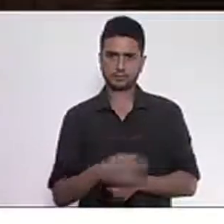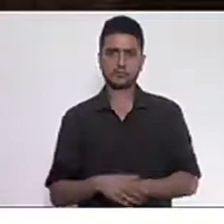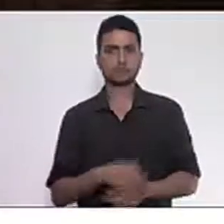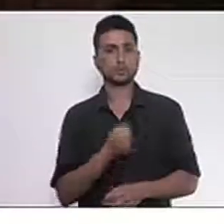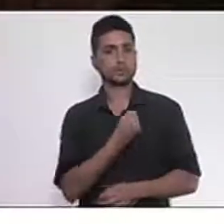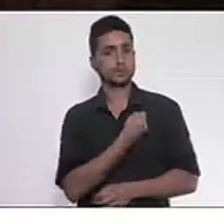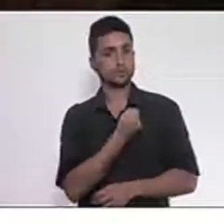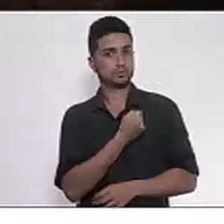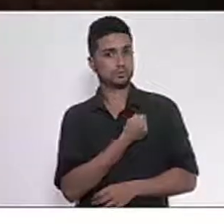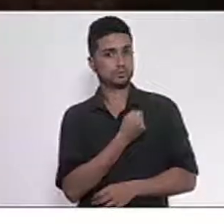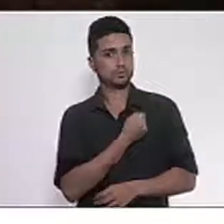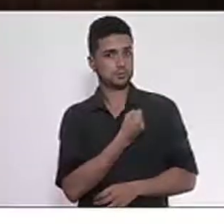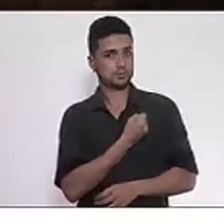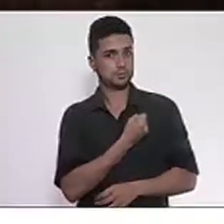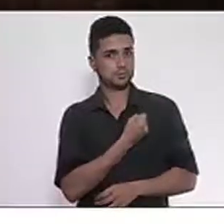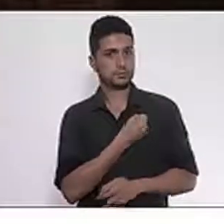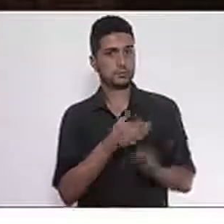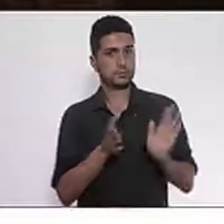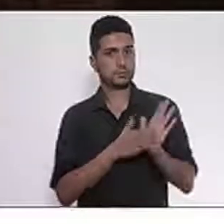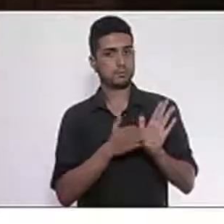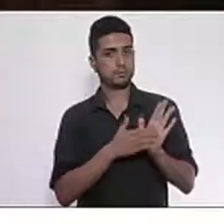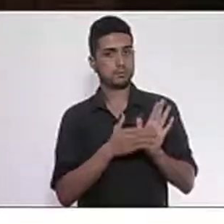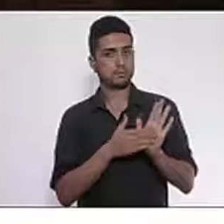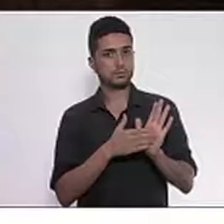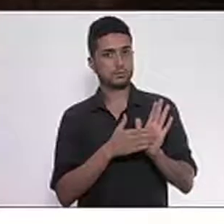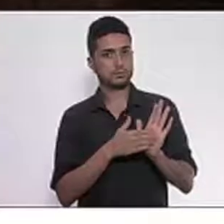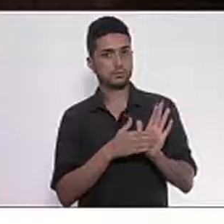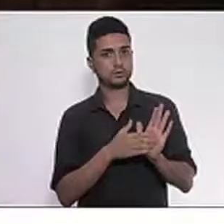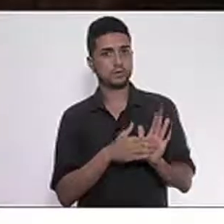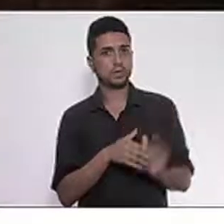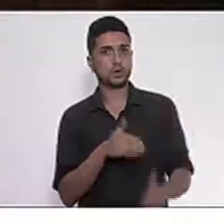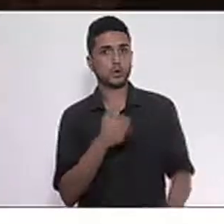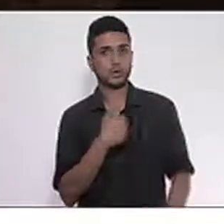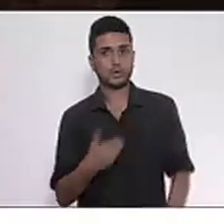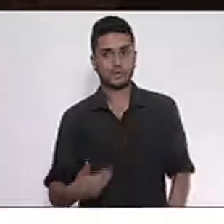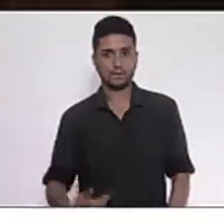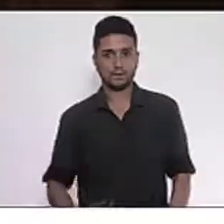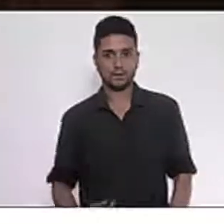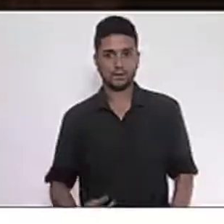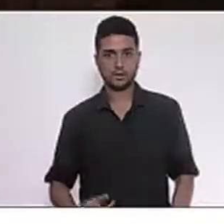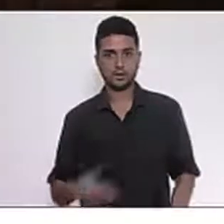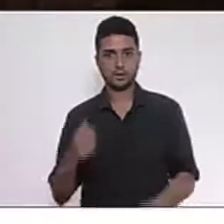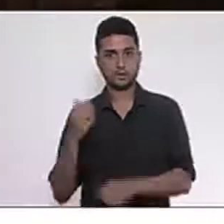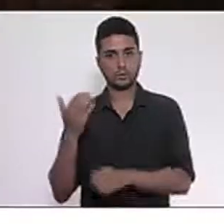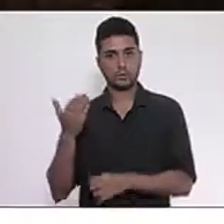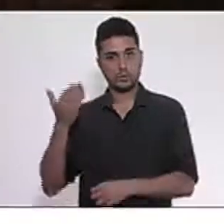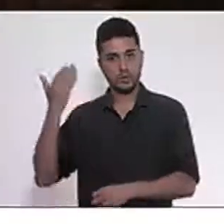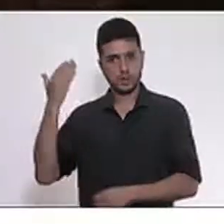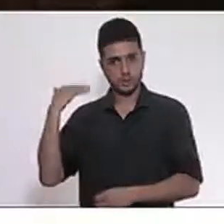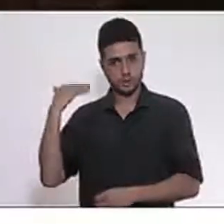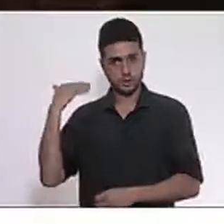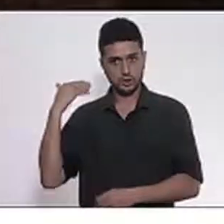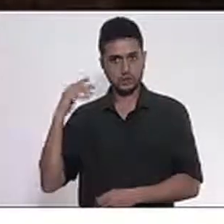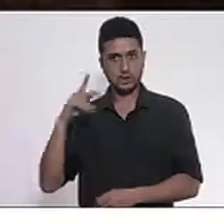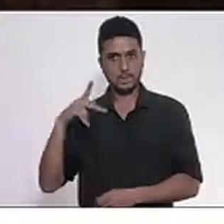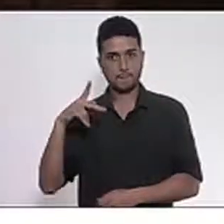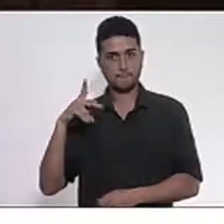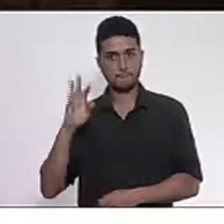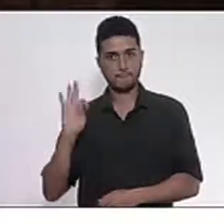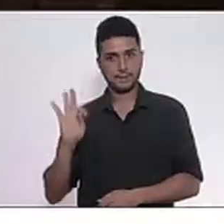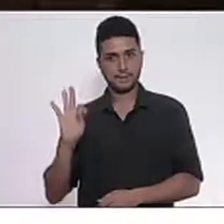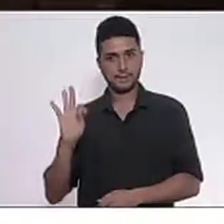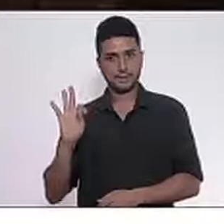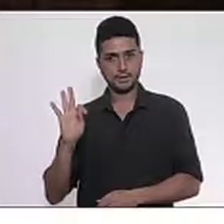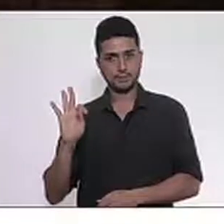números propostos pelo governo anterior estavam totalmente